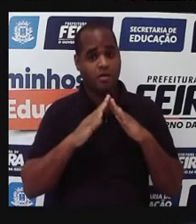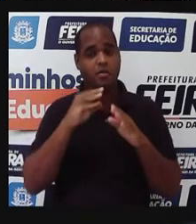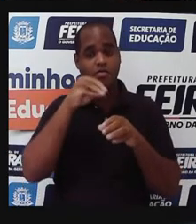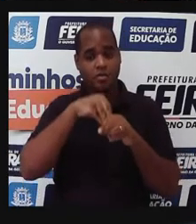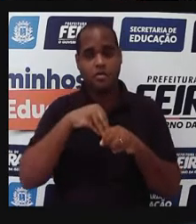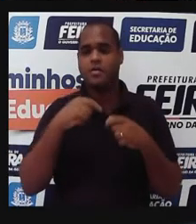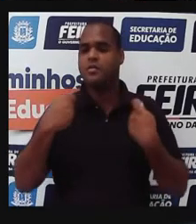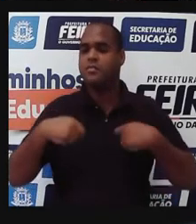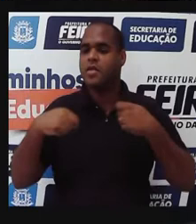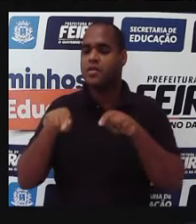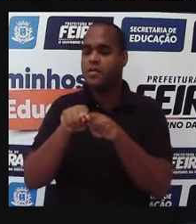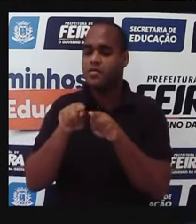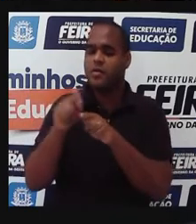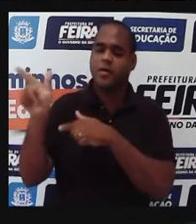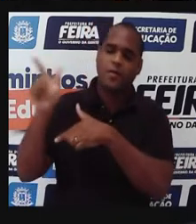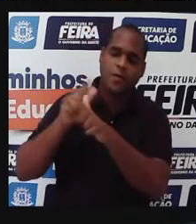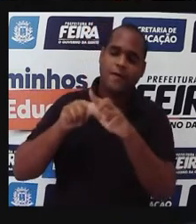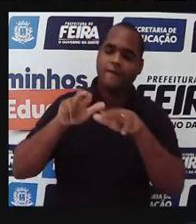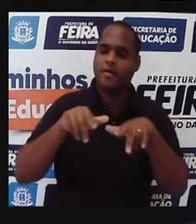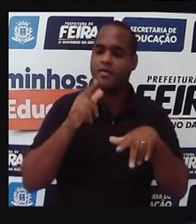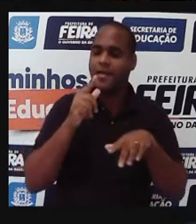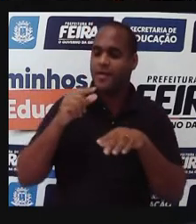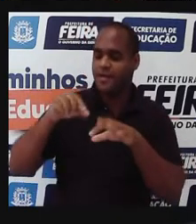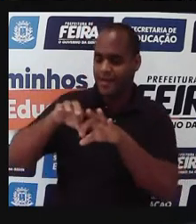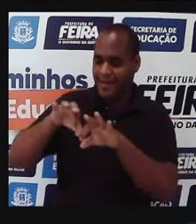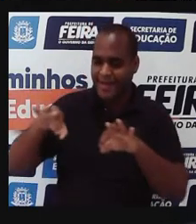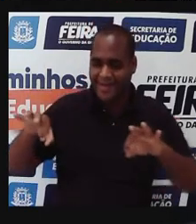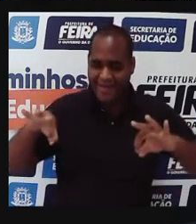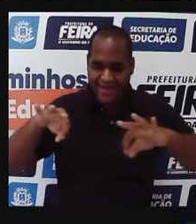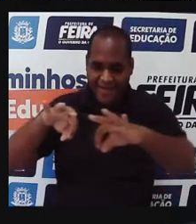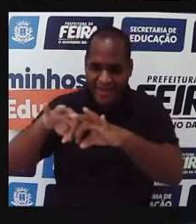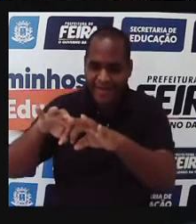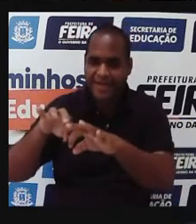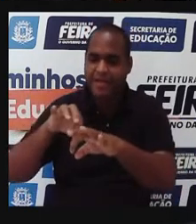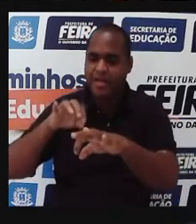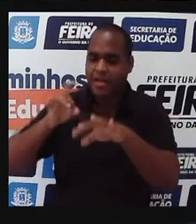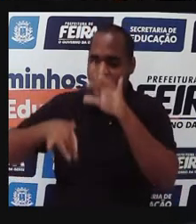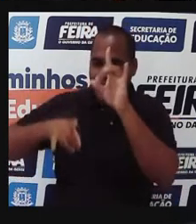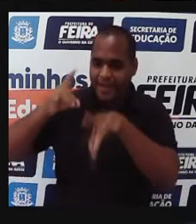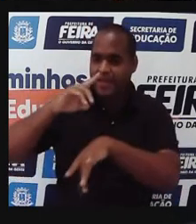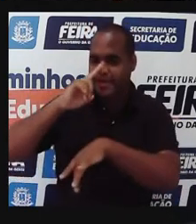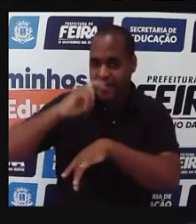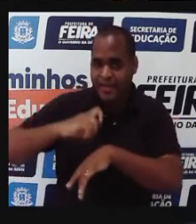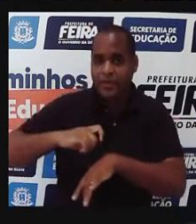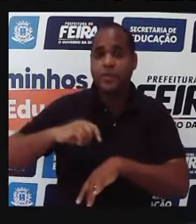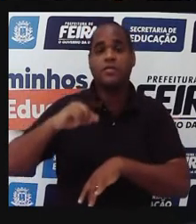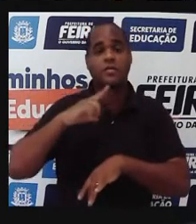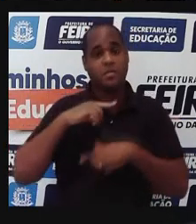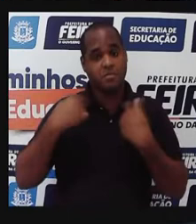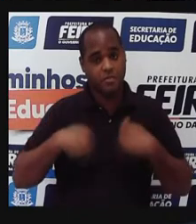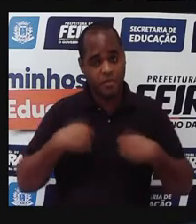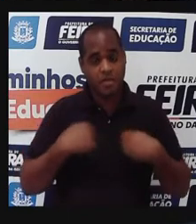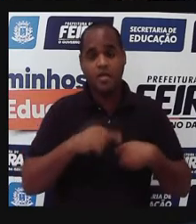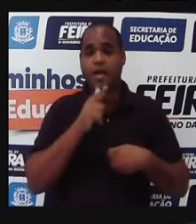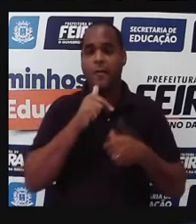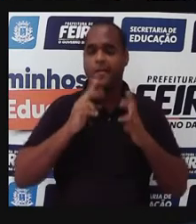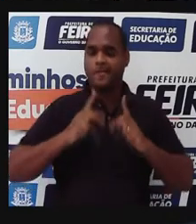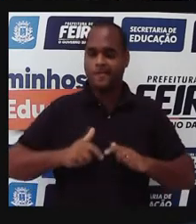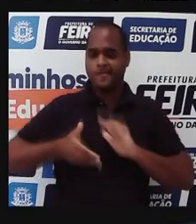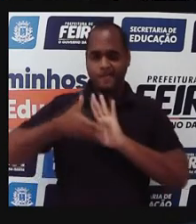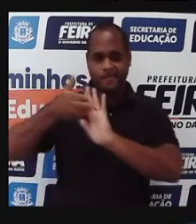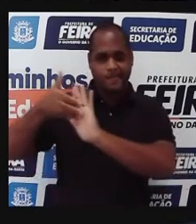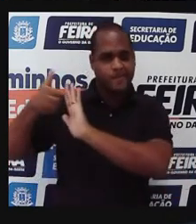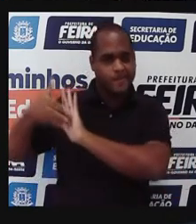a gente precisa também ter uma estação de tratamento de água, uma estação de tratamento de esgoto, né, a gente precisa ter